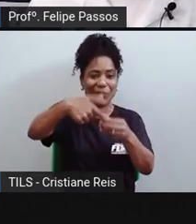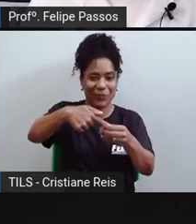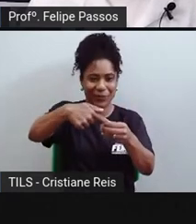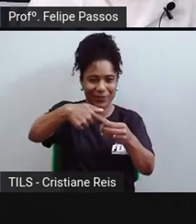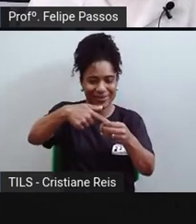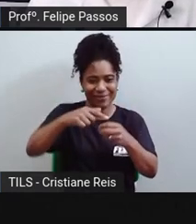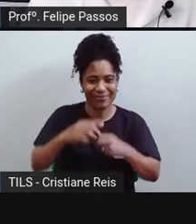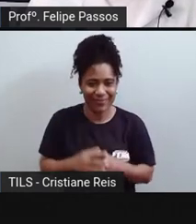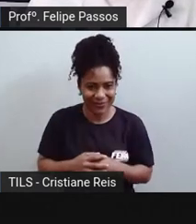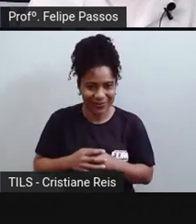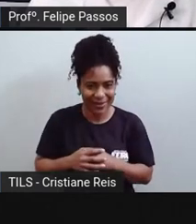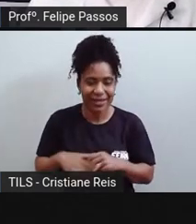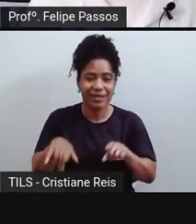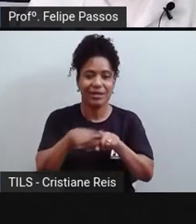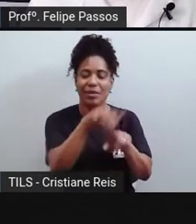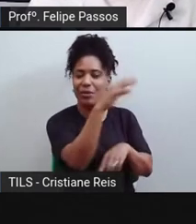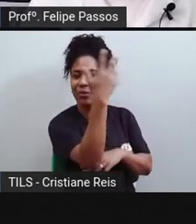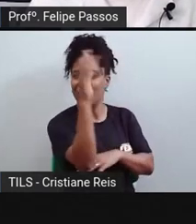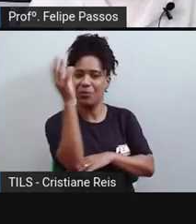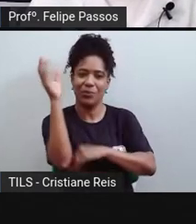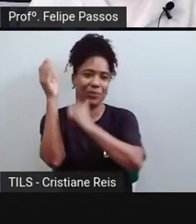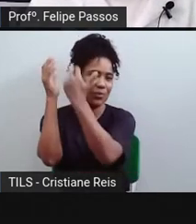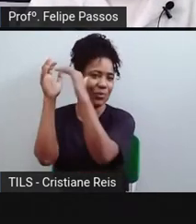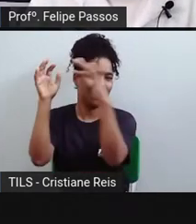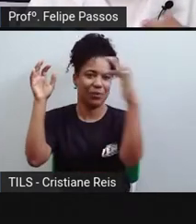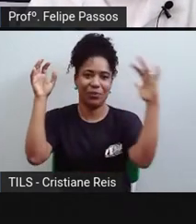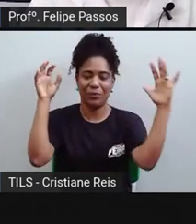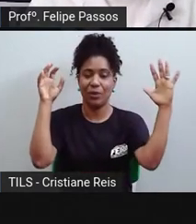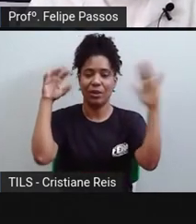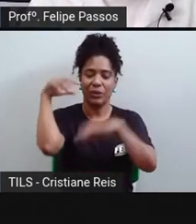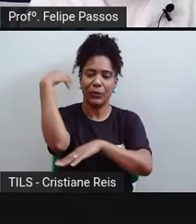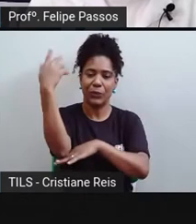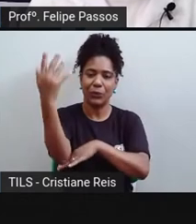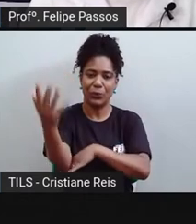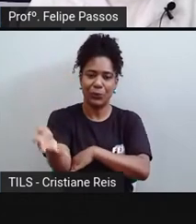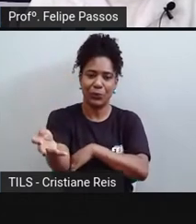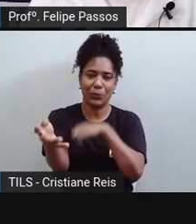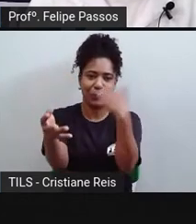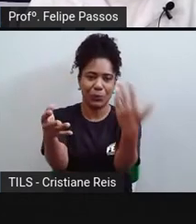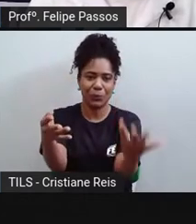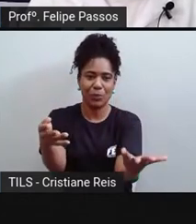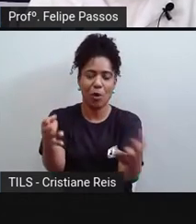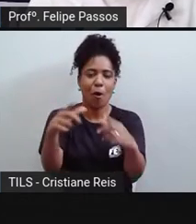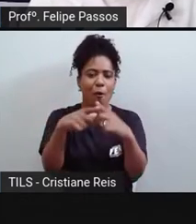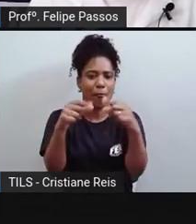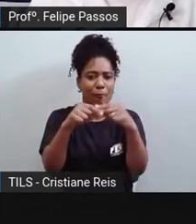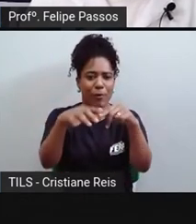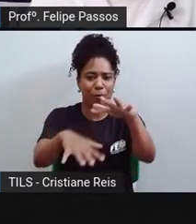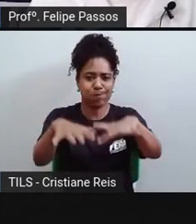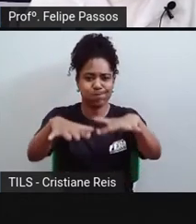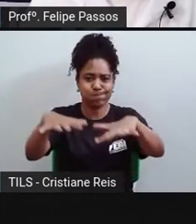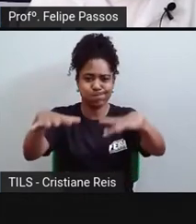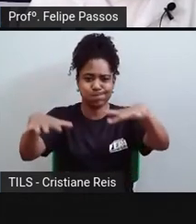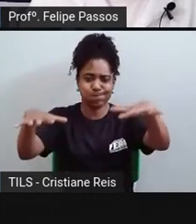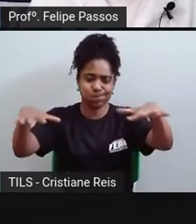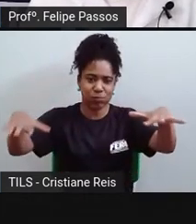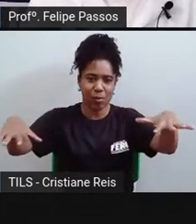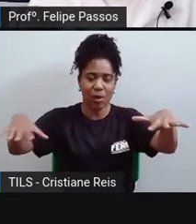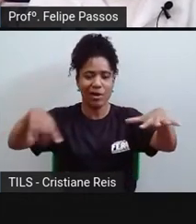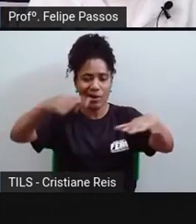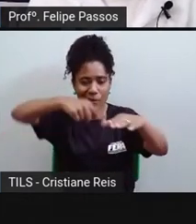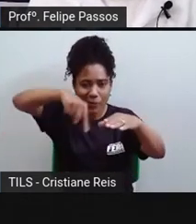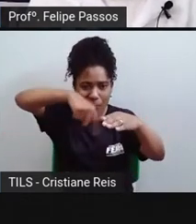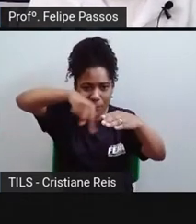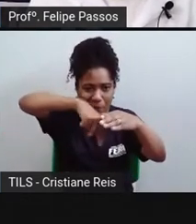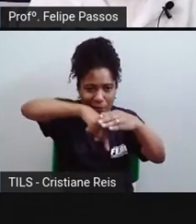antigas vai dar origem ao carvão, e aí o petróleo vai ter os seus subprodutos, né? O gás natural,